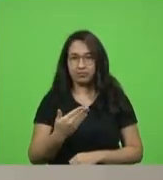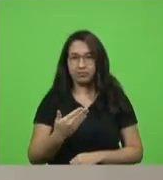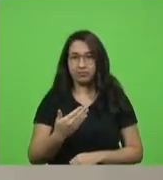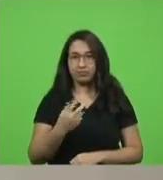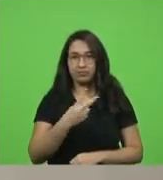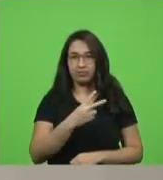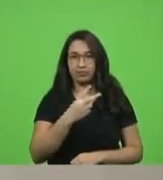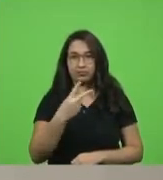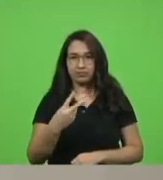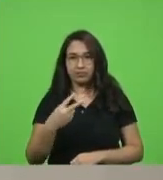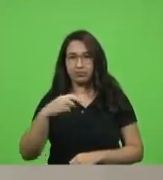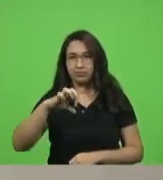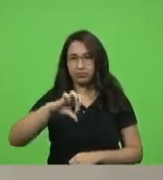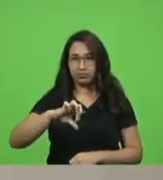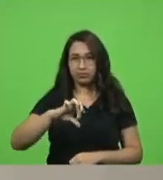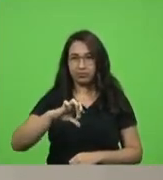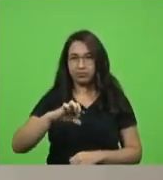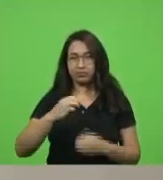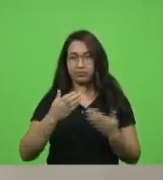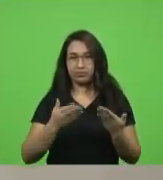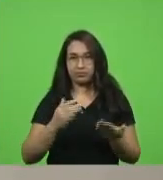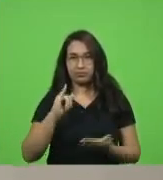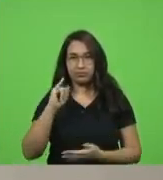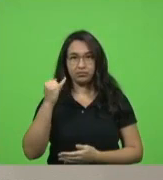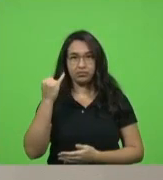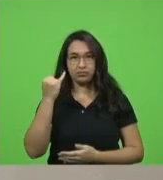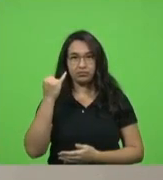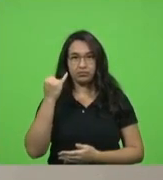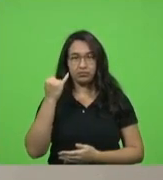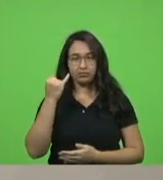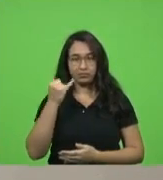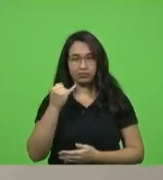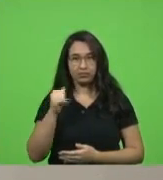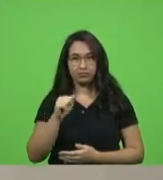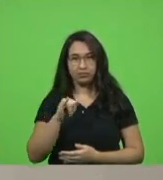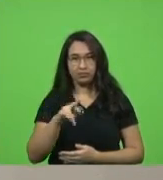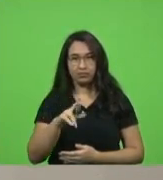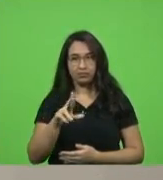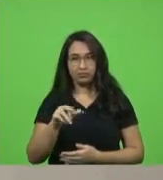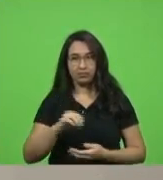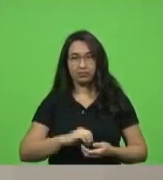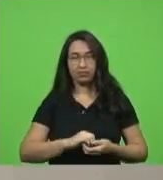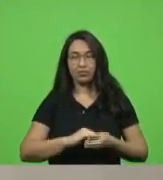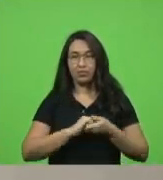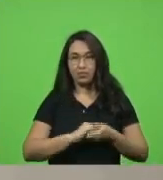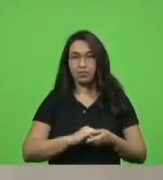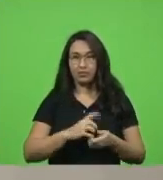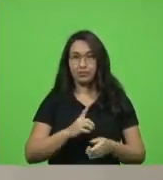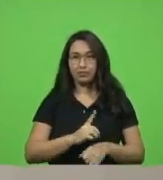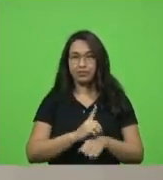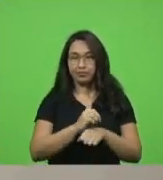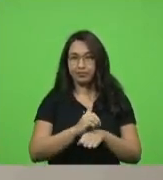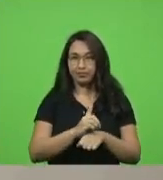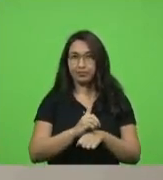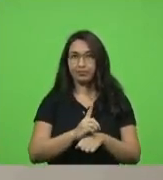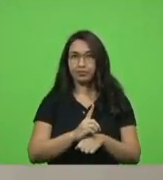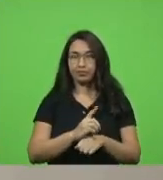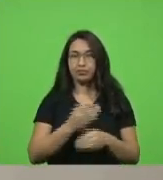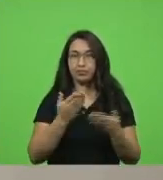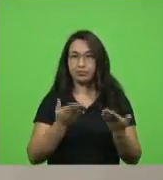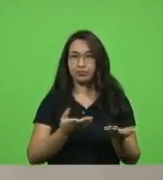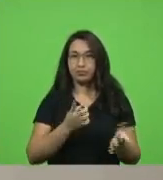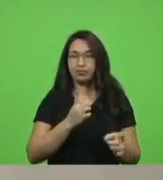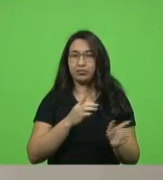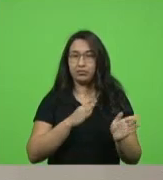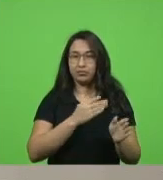229 autor deputado Jair Mioto solicitando a diretora presidente da CASAM informações acerca da realização de estudos de impacto